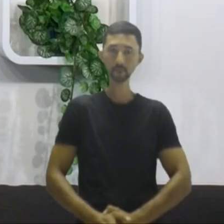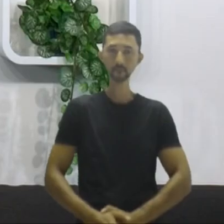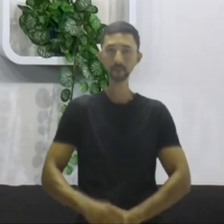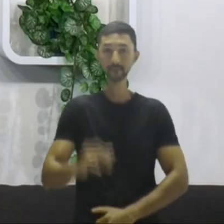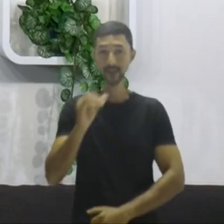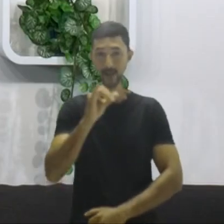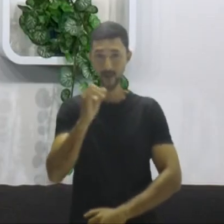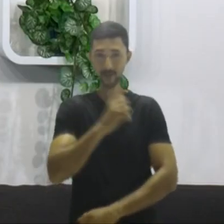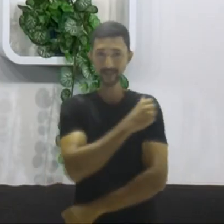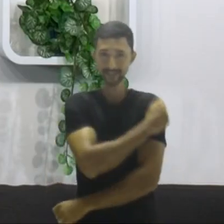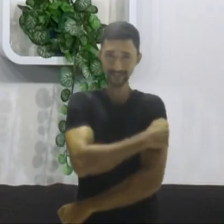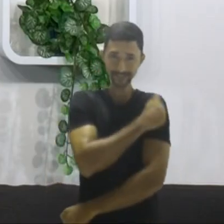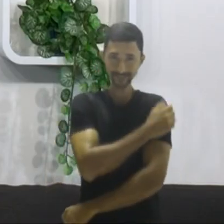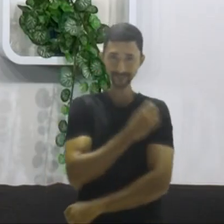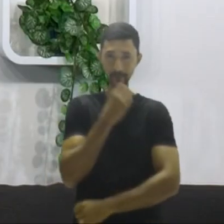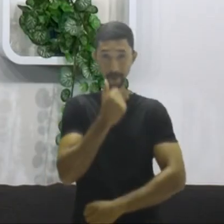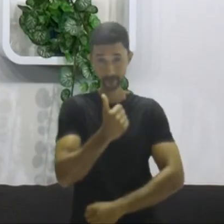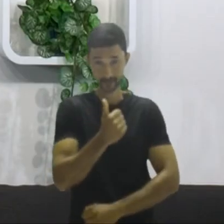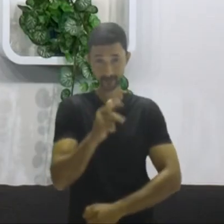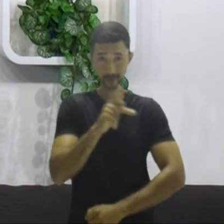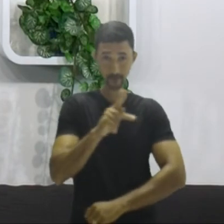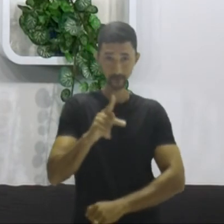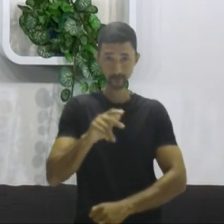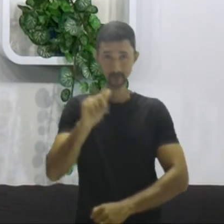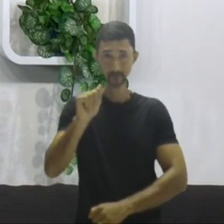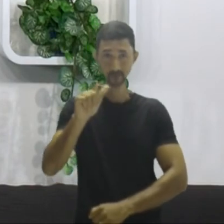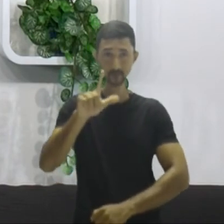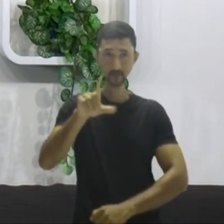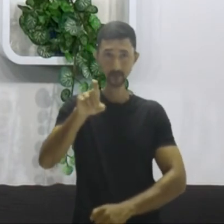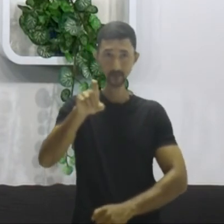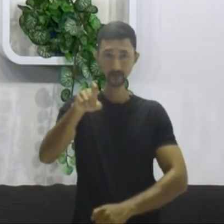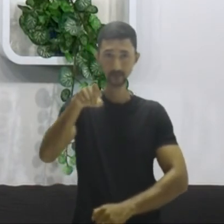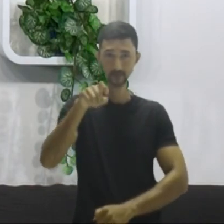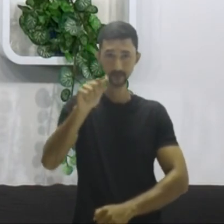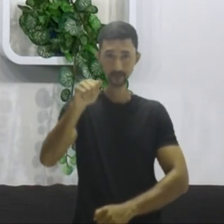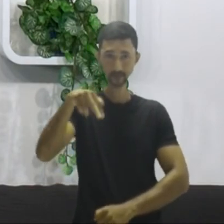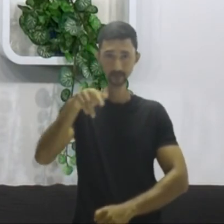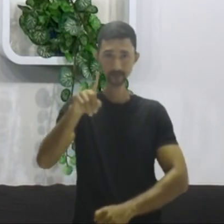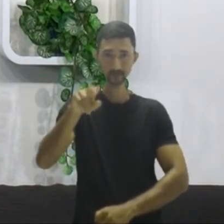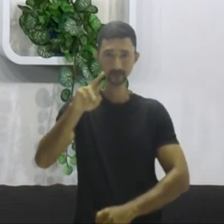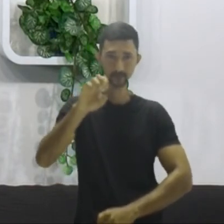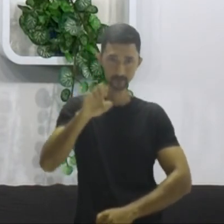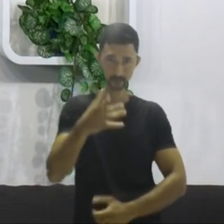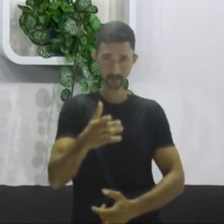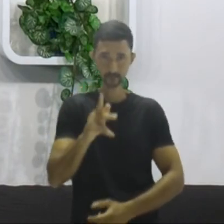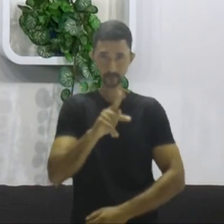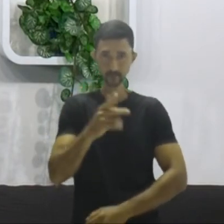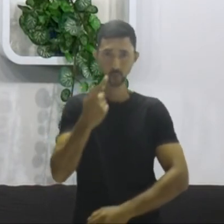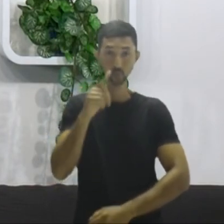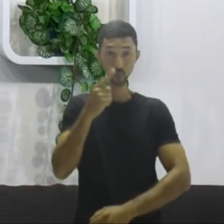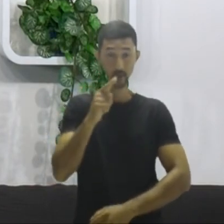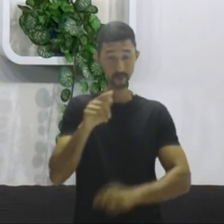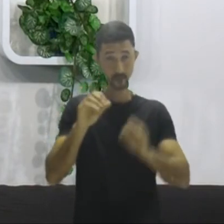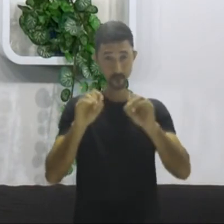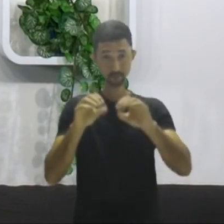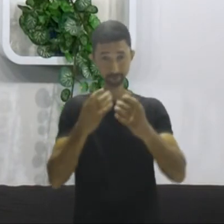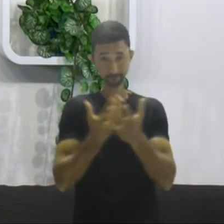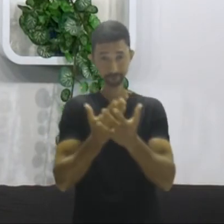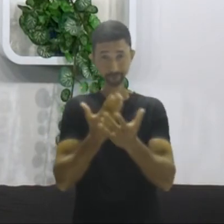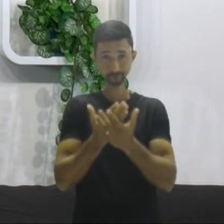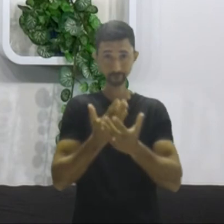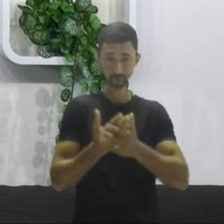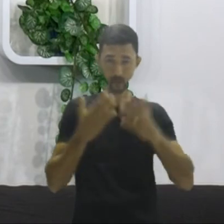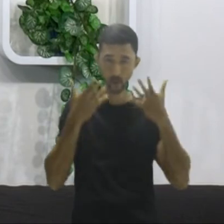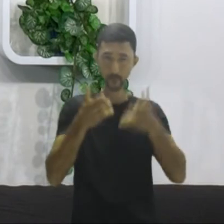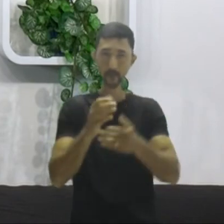Olá, aluno! Tudo bem? Eu sou o professor Alexandre Donato, professor de Geografia, e hoje eu vou ministrar uma aula